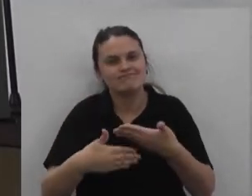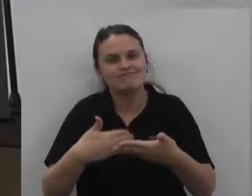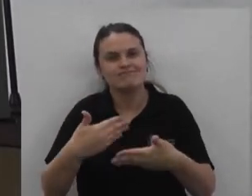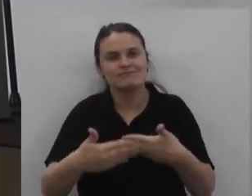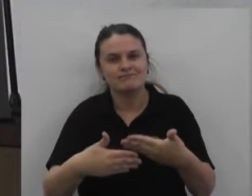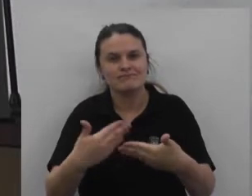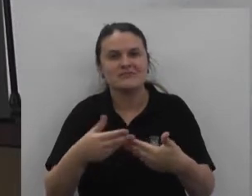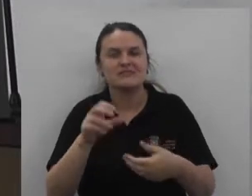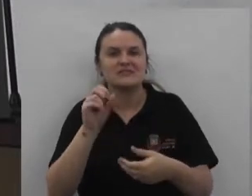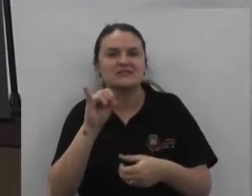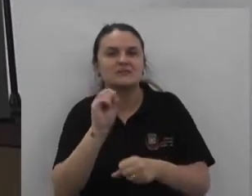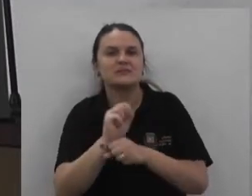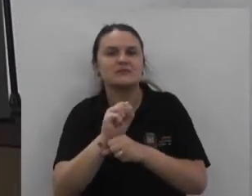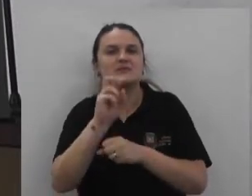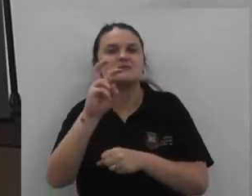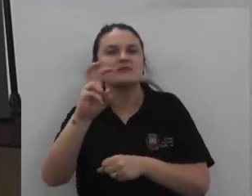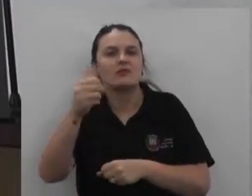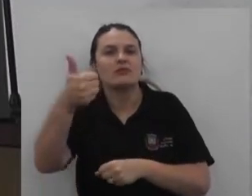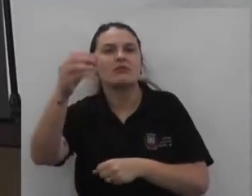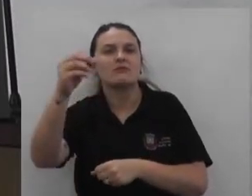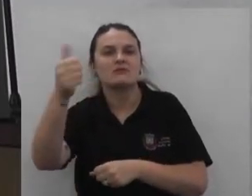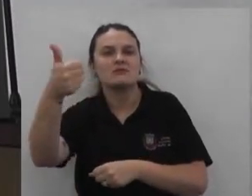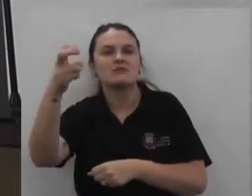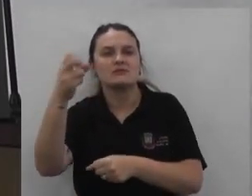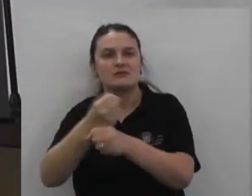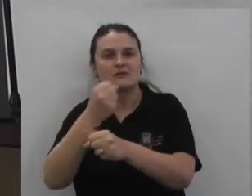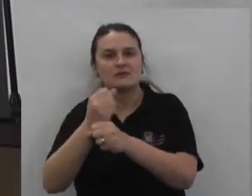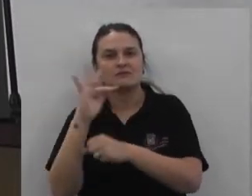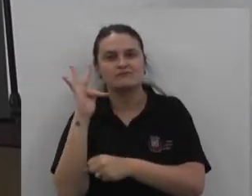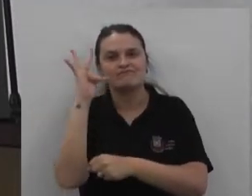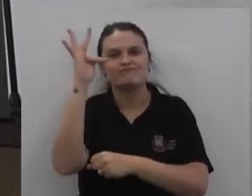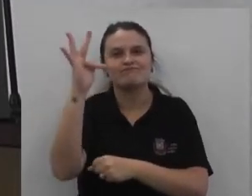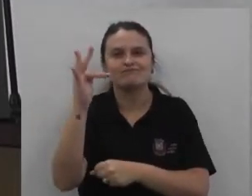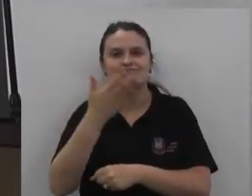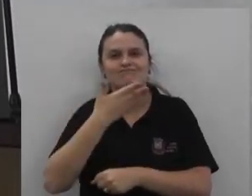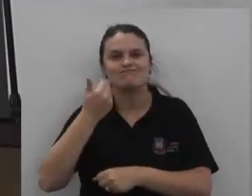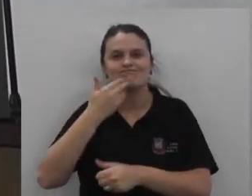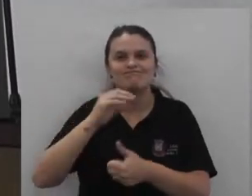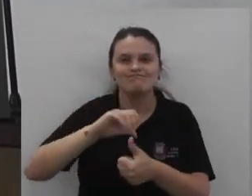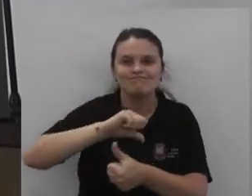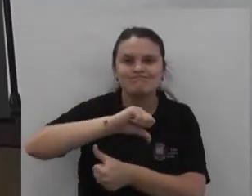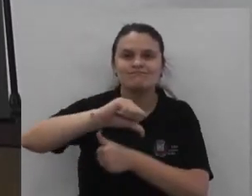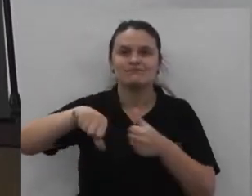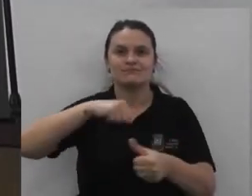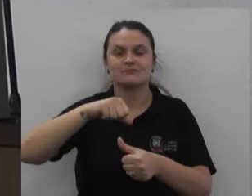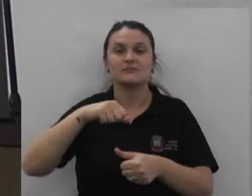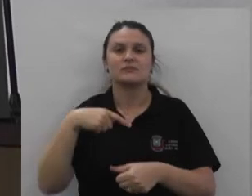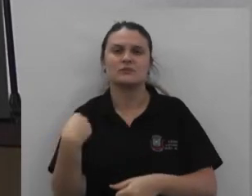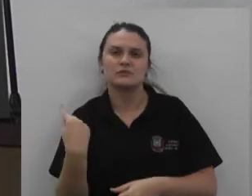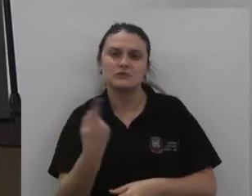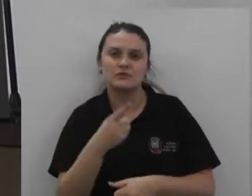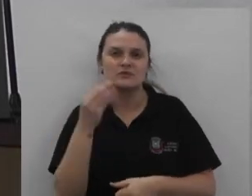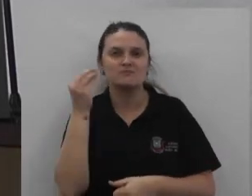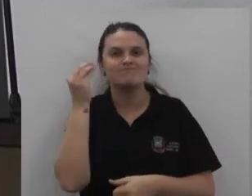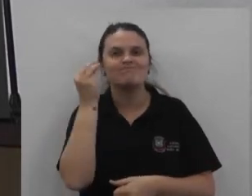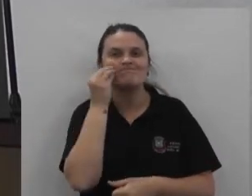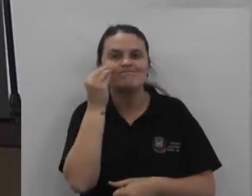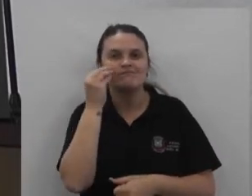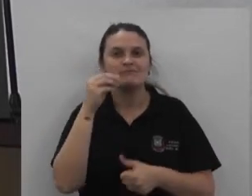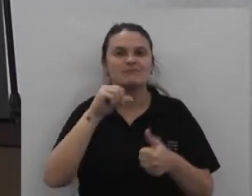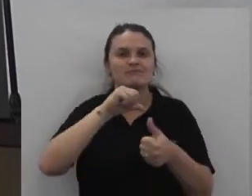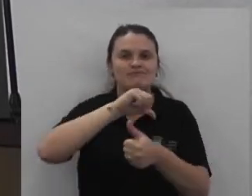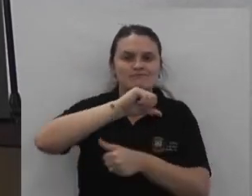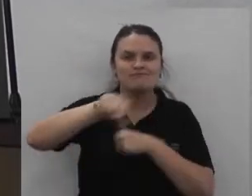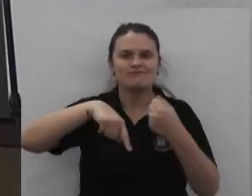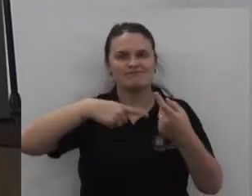Não interessa Se daqui Cinco Dez Quinze anos Vai frutificar Nós temos Temos que começar A mudar Essa mentalidade